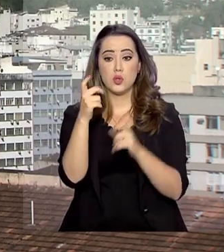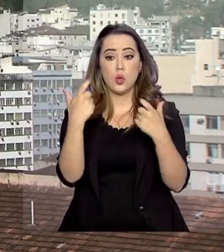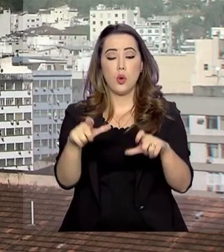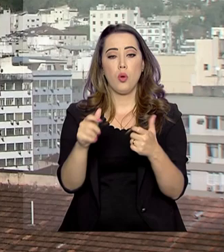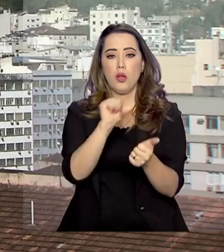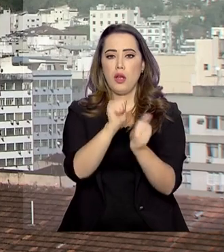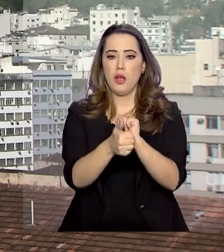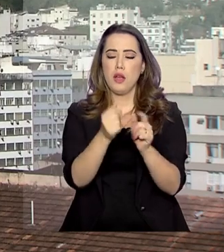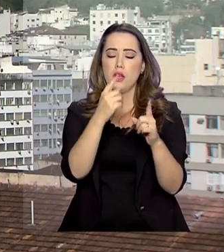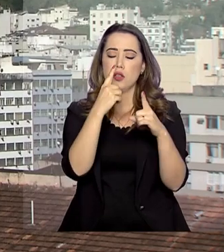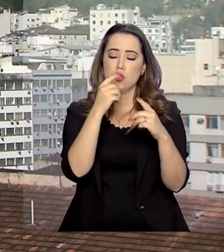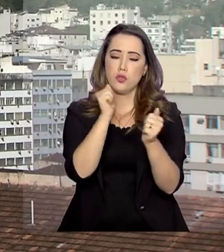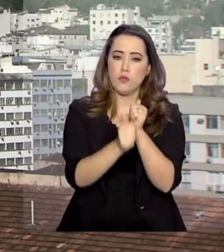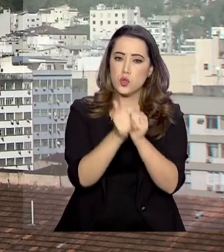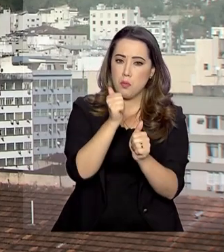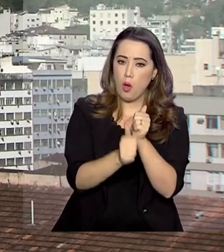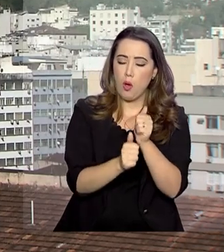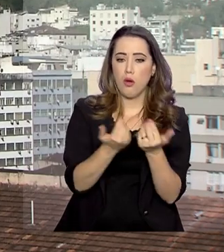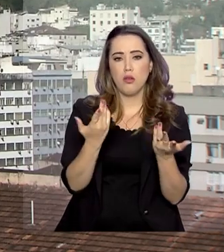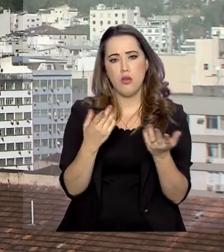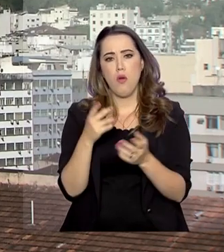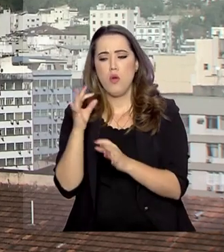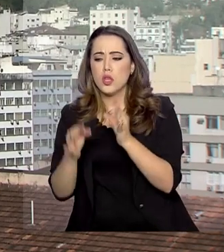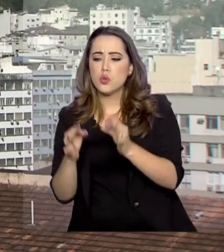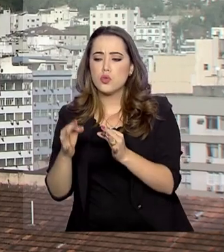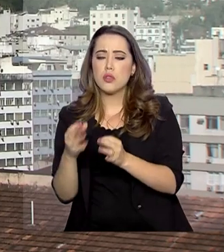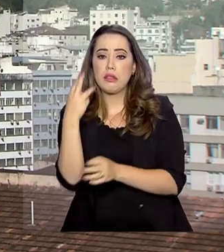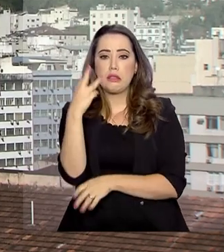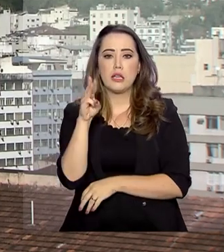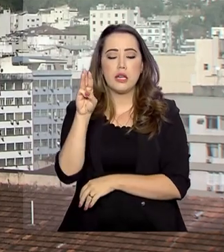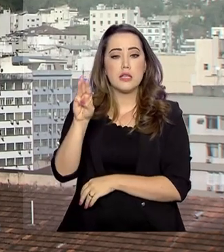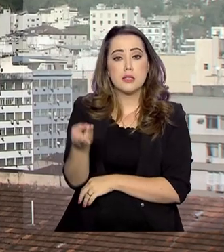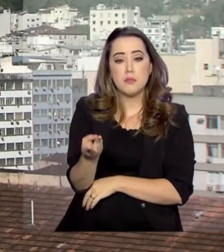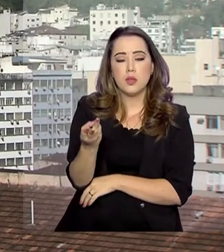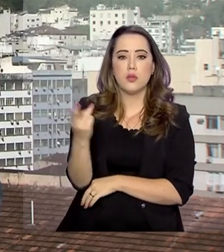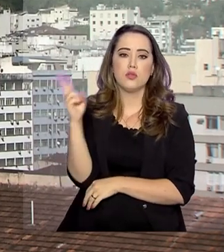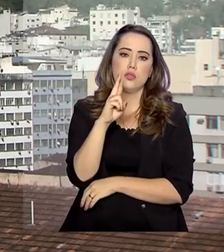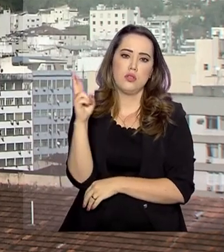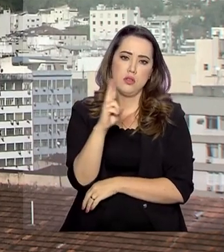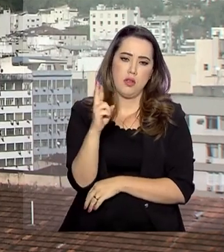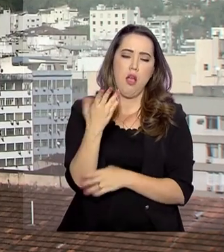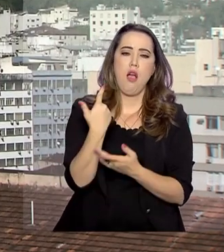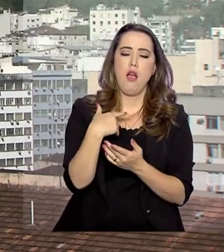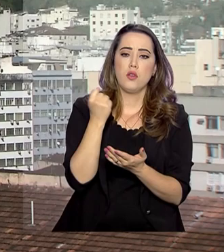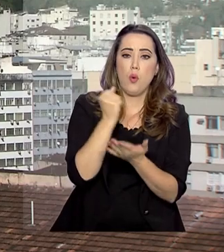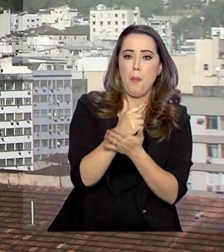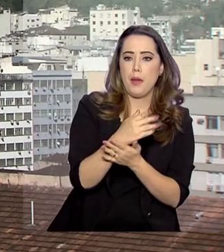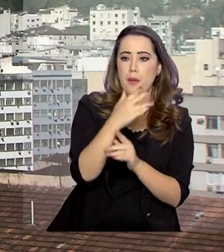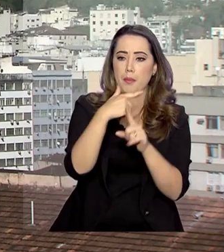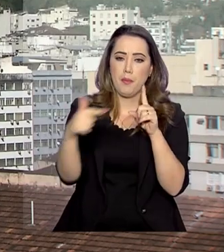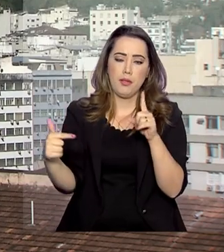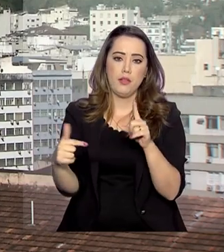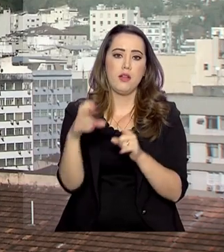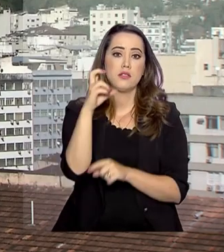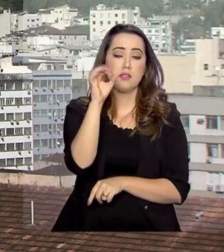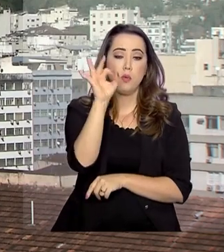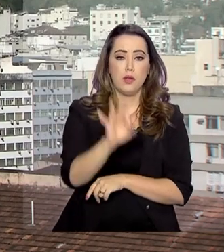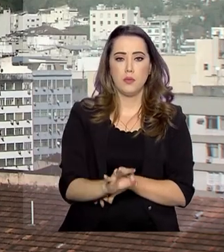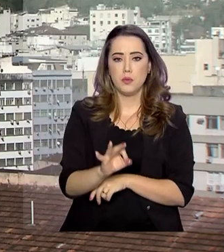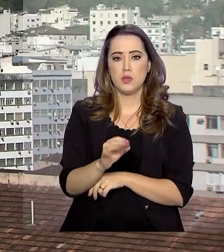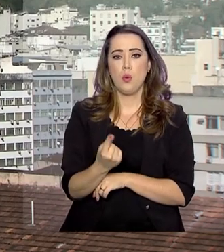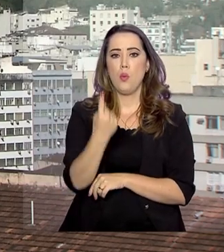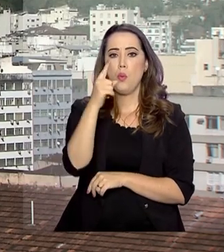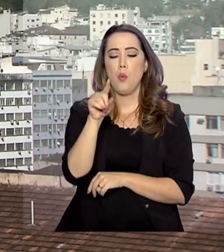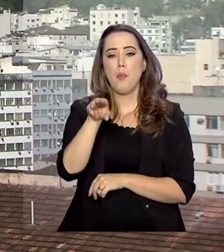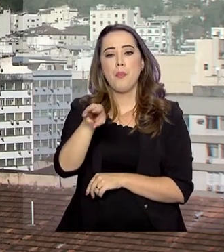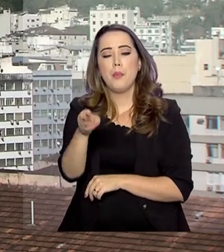valeria cerca de 3 milhões de reais. Mas o terreno foi arrematado pelo lance mínimo de 50% do valor da avaliação. Ou seja,